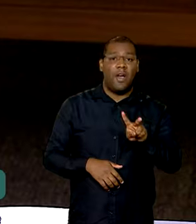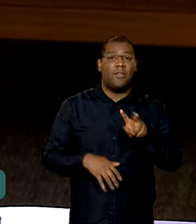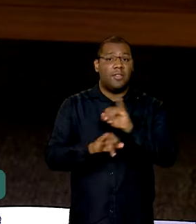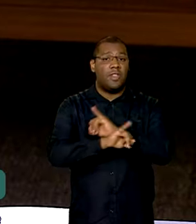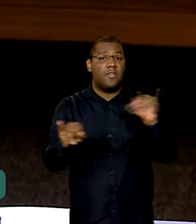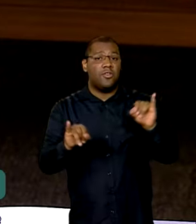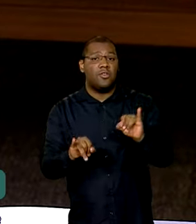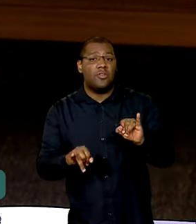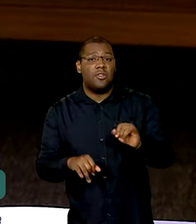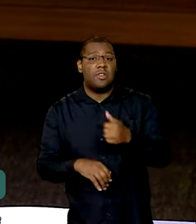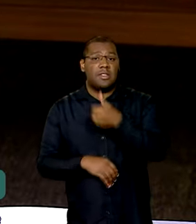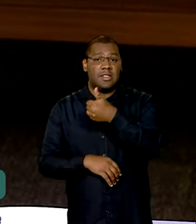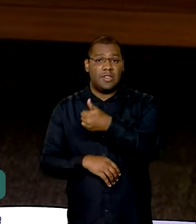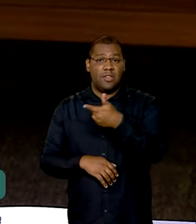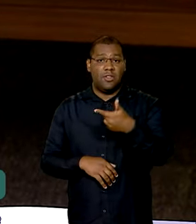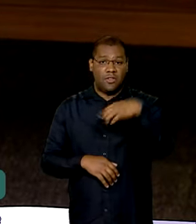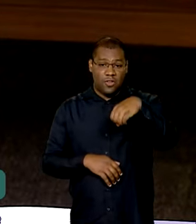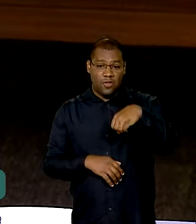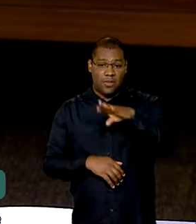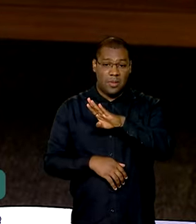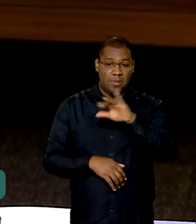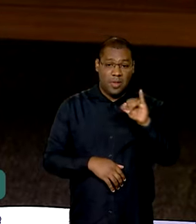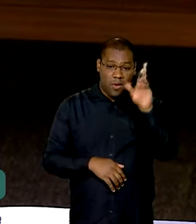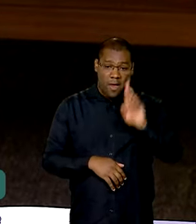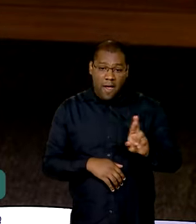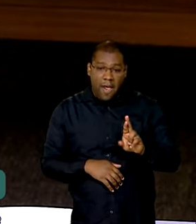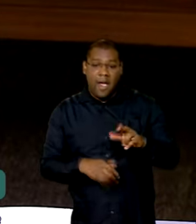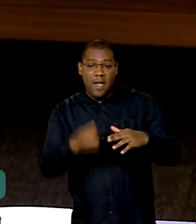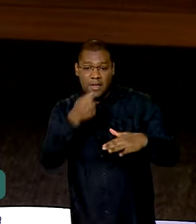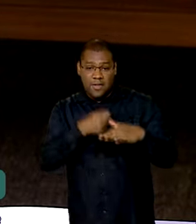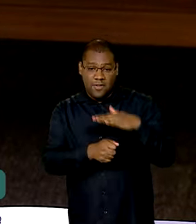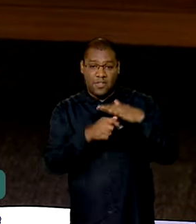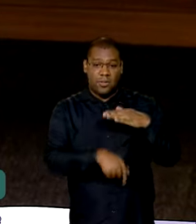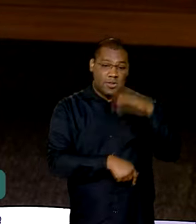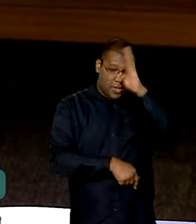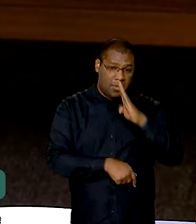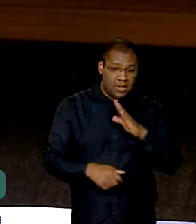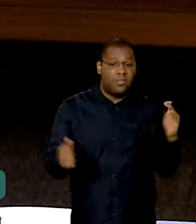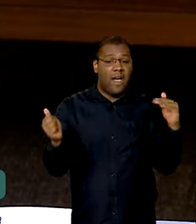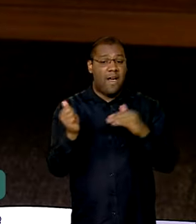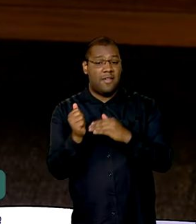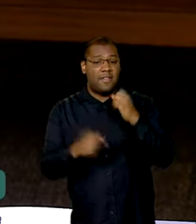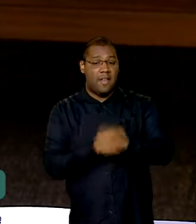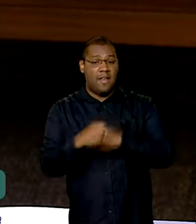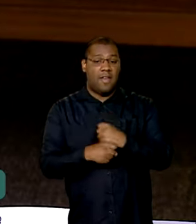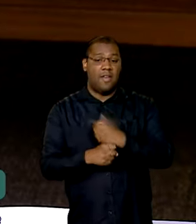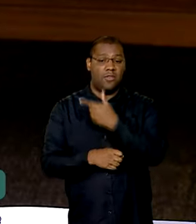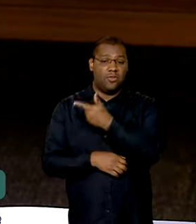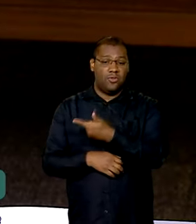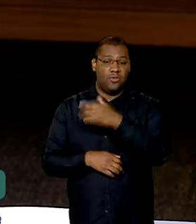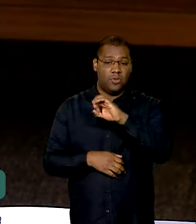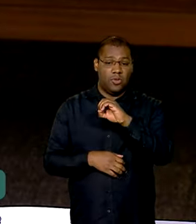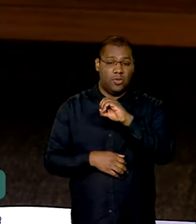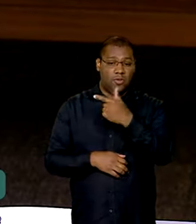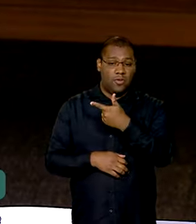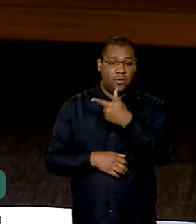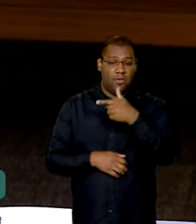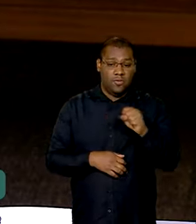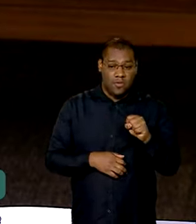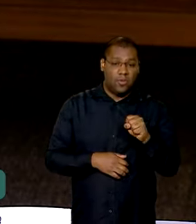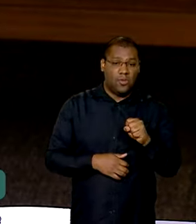129 bilhões de reais de investimento, a sua grande maioria até 2028 e uma parte dele até 2033.